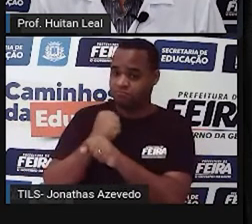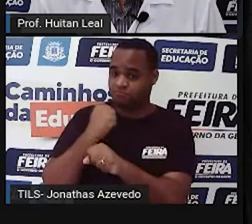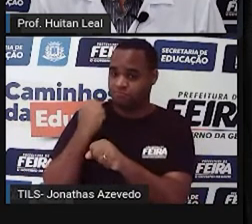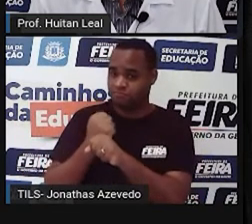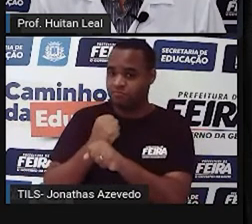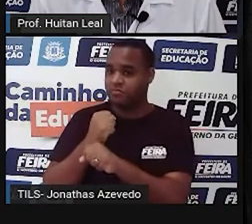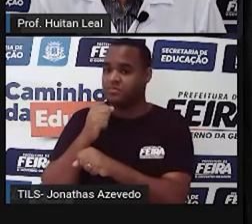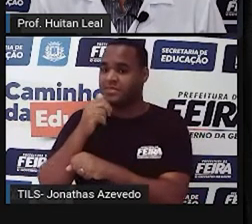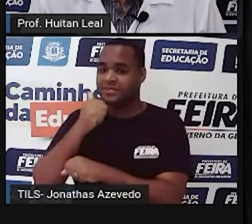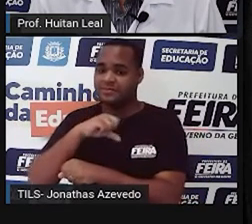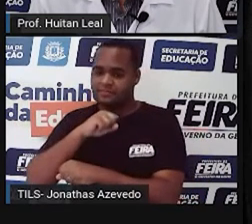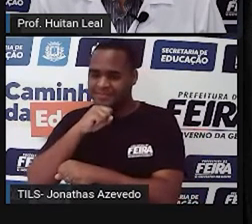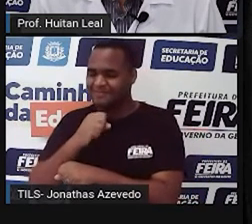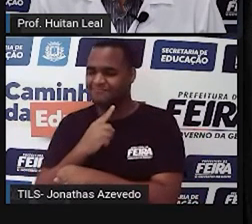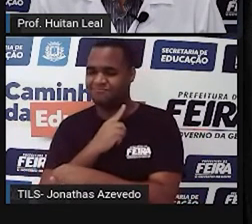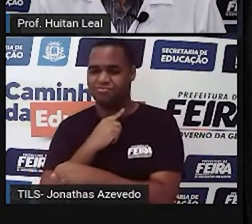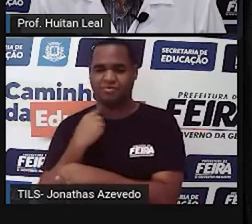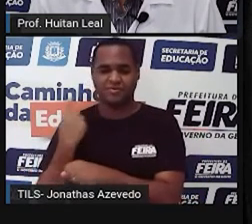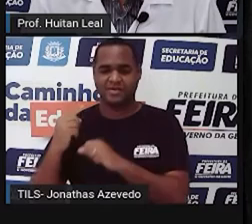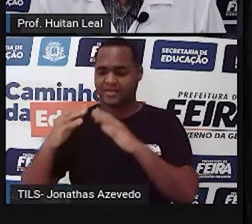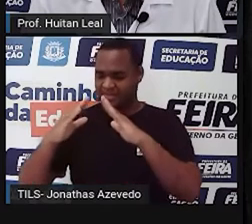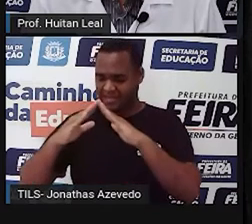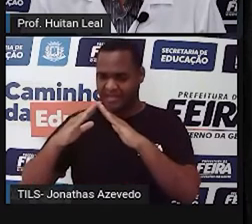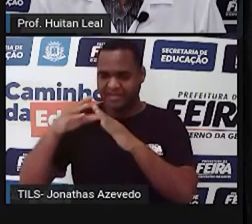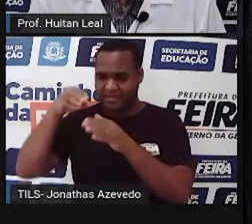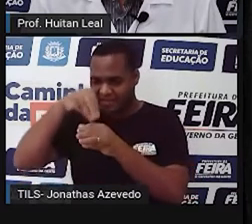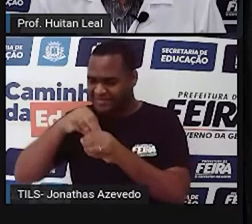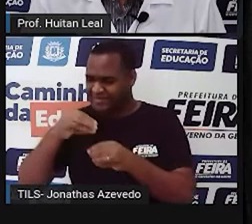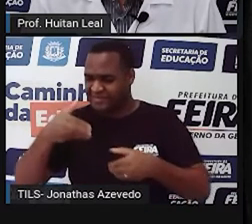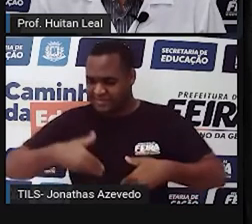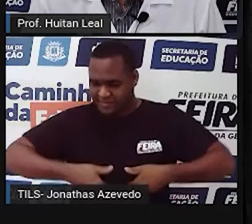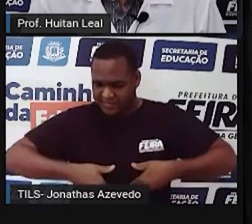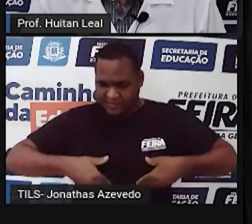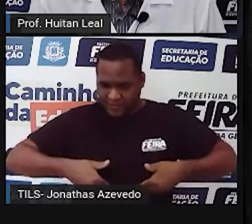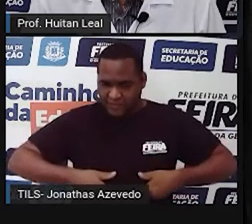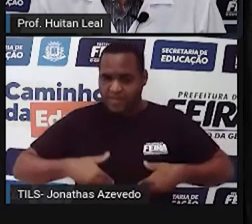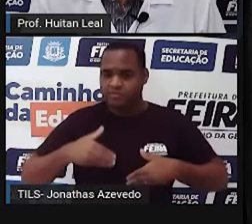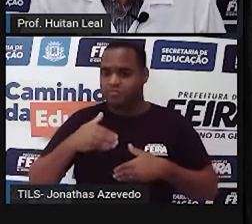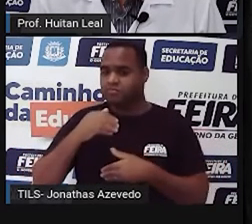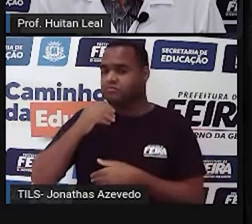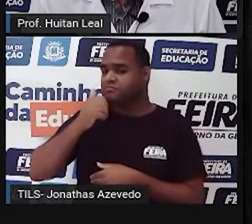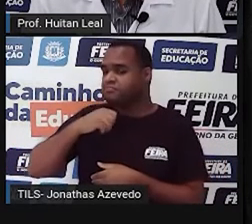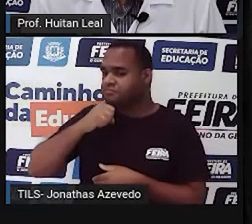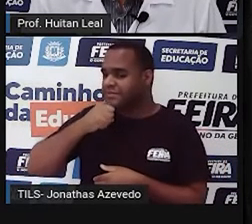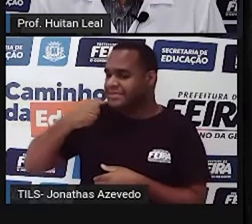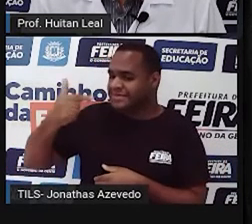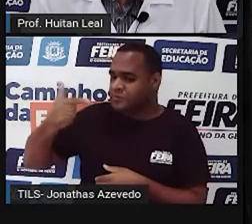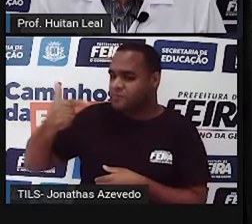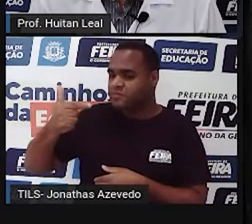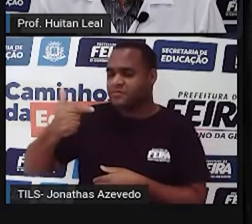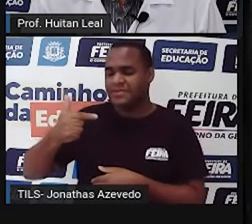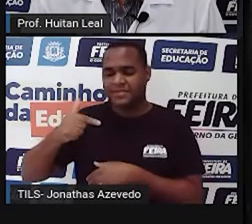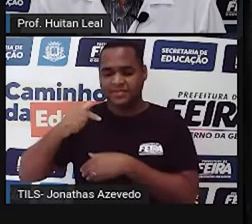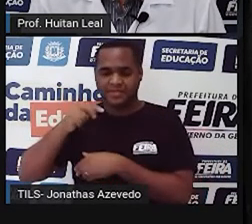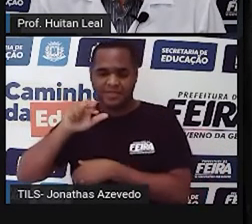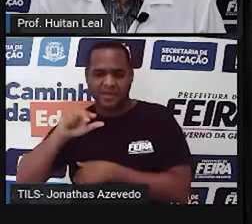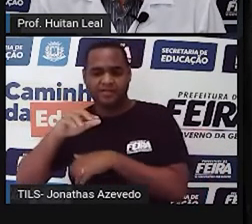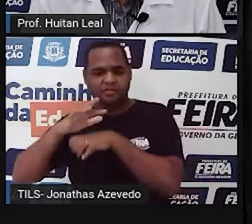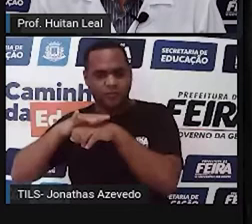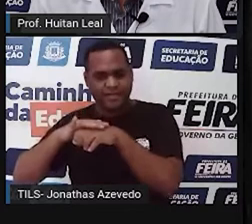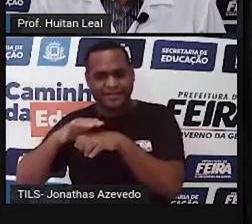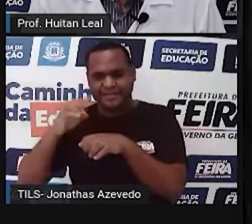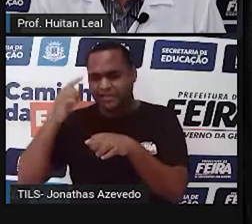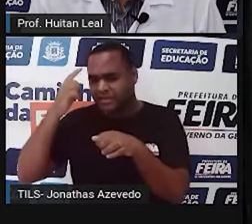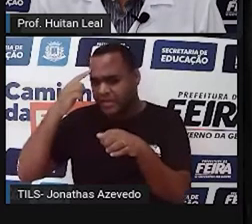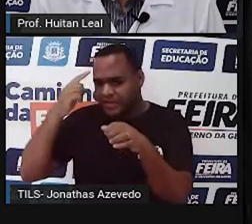de mãe morta, vivendo em uma casa cheia de fome, com a madrasta e uma irmã doente. Desregulado das ideias,